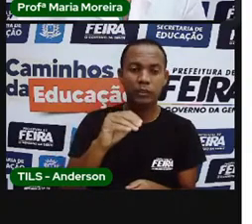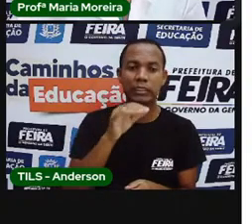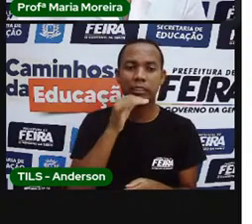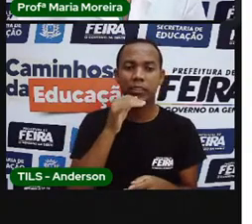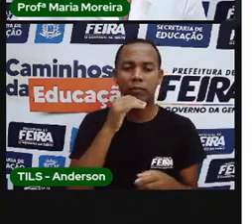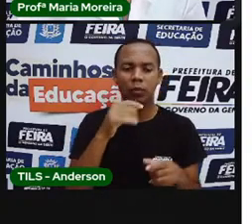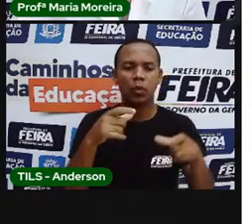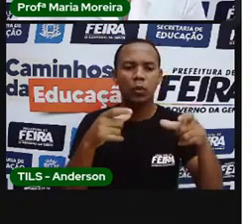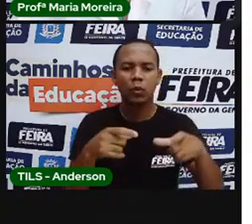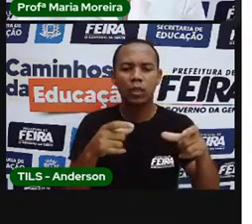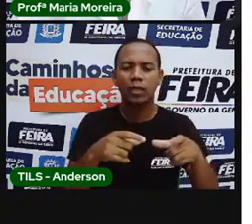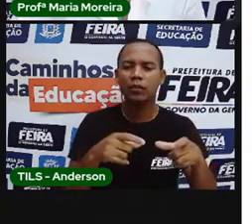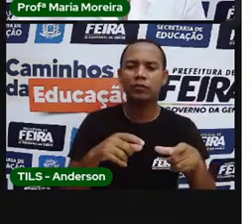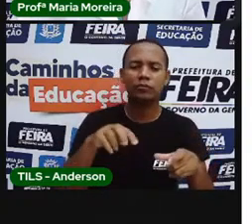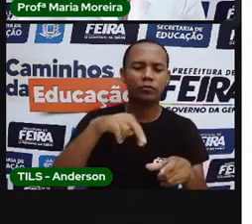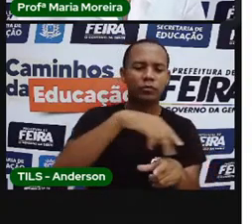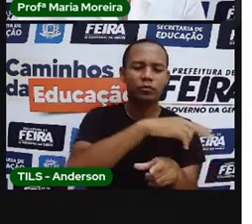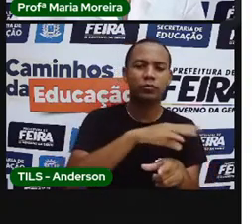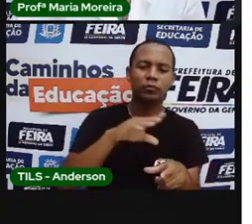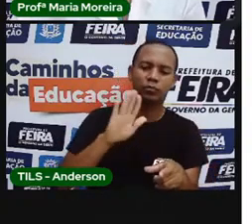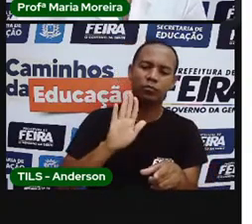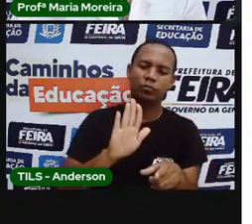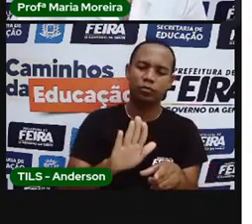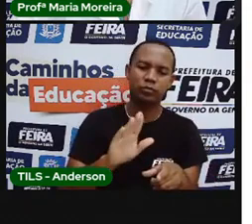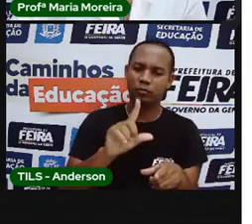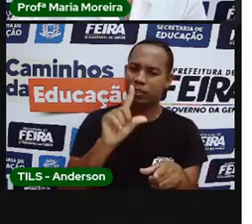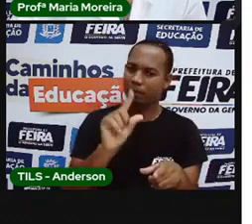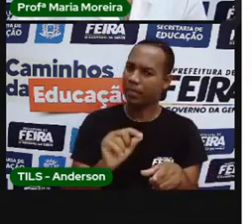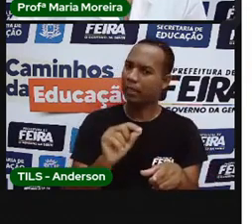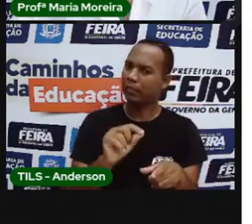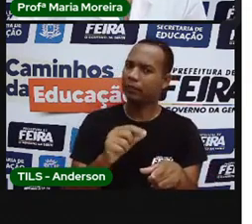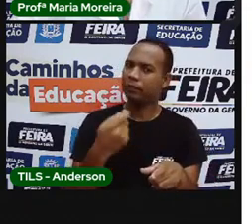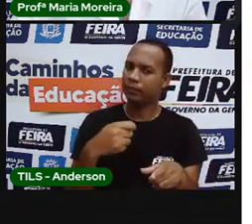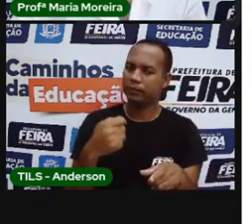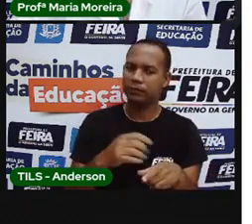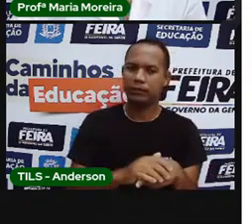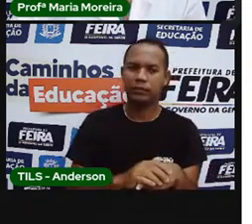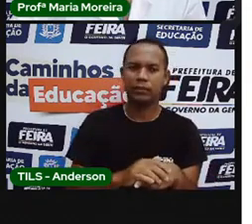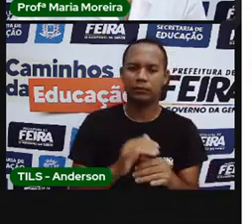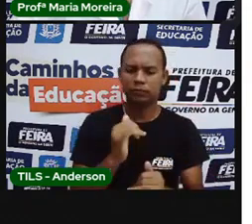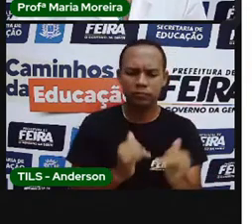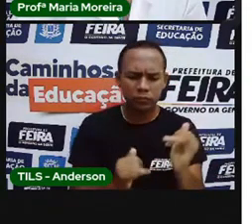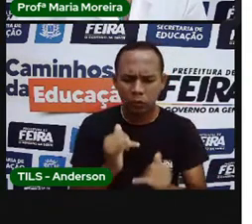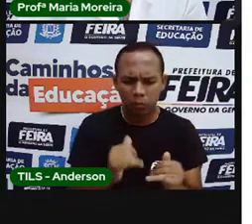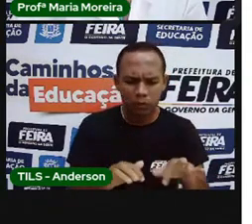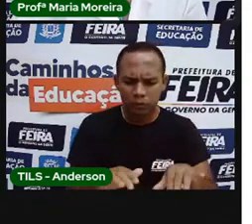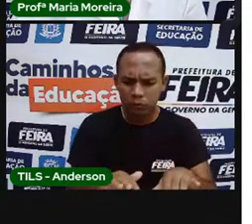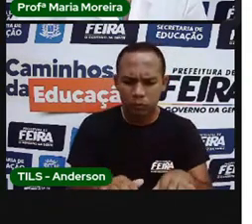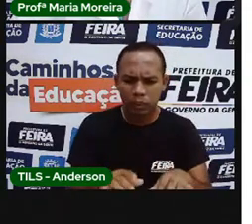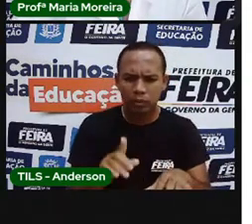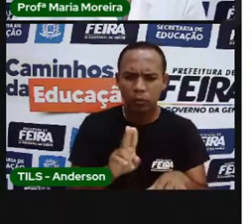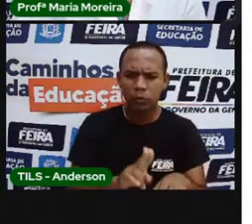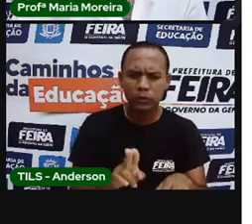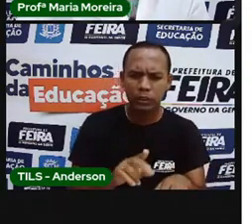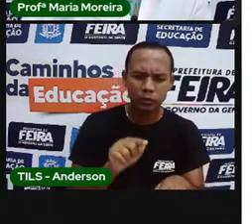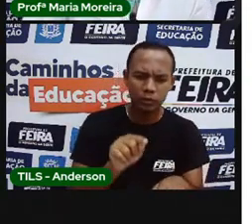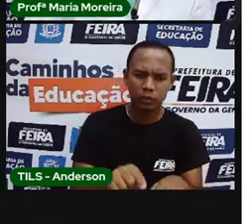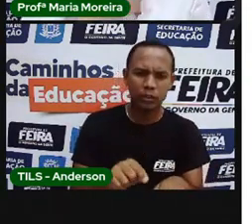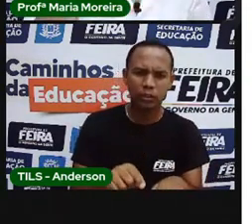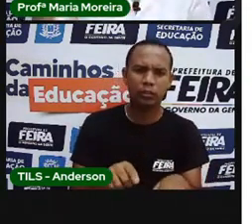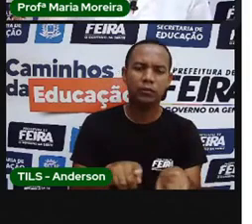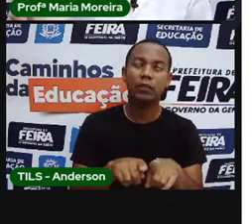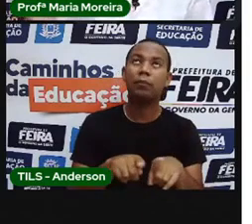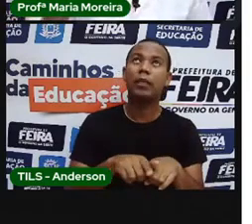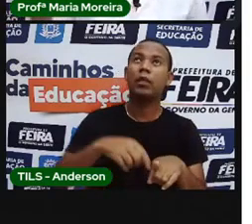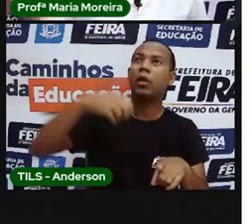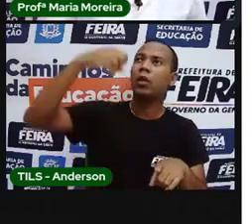no ambiente, ligue os aparelhos eletrônicos apenas quando estiver usando. Aproveite a luz natural. Está